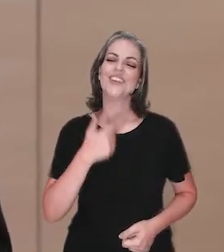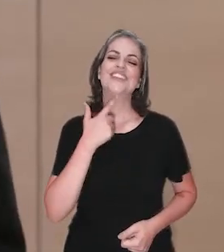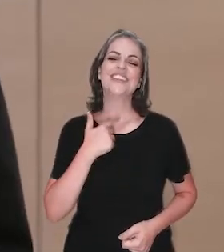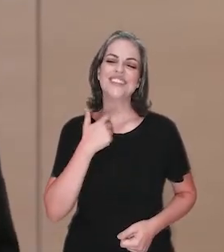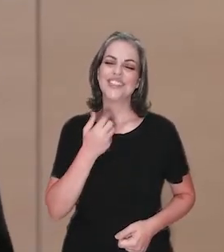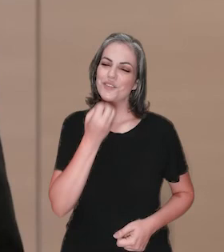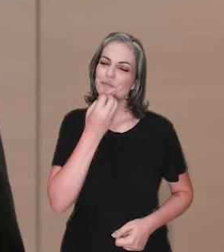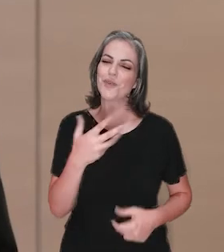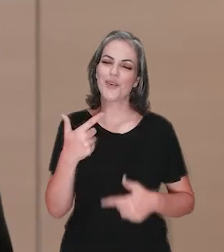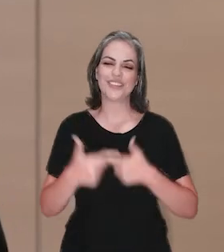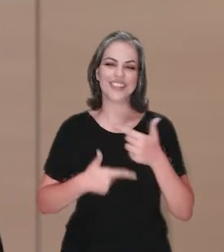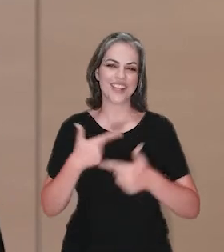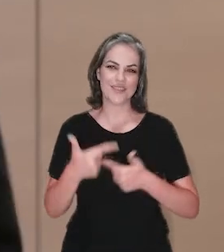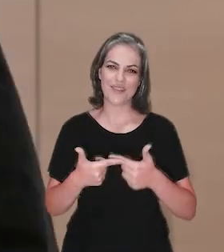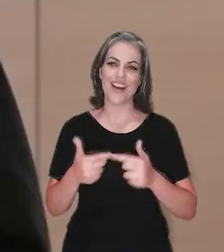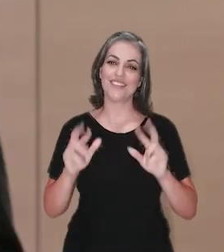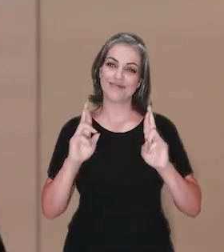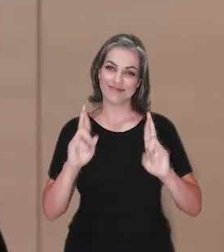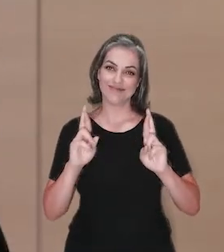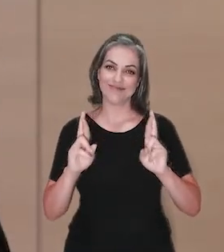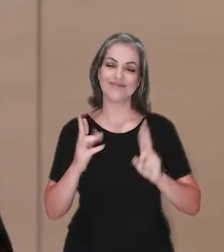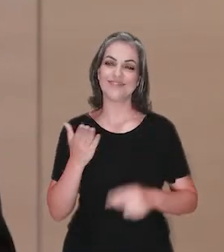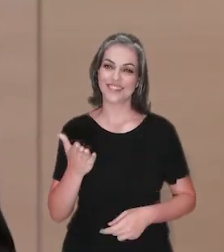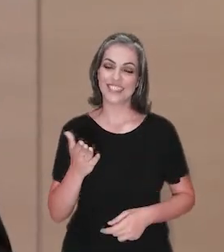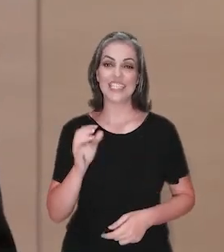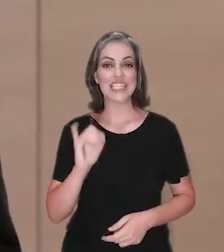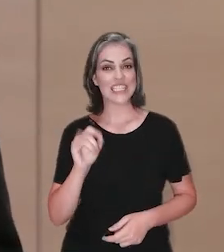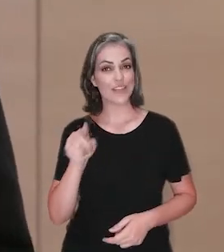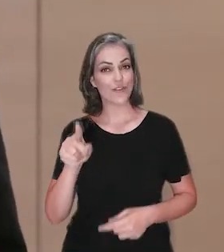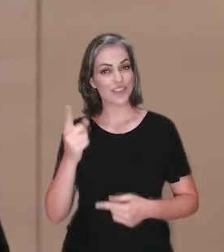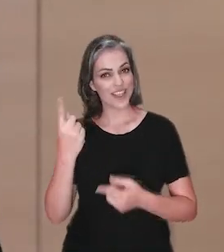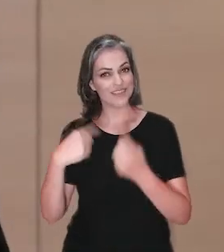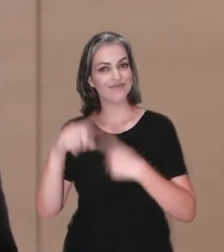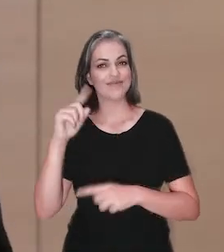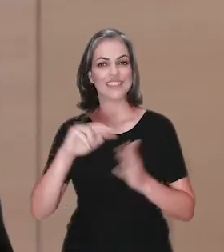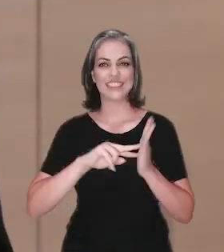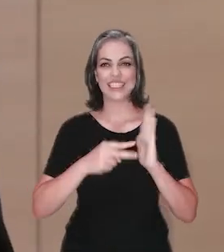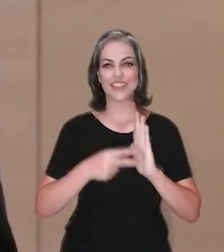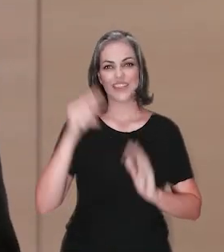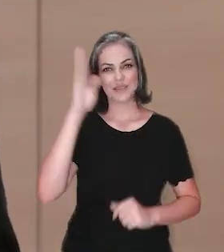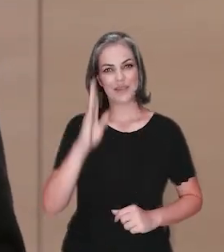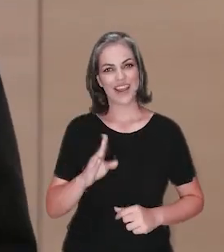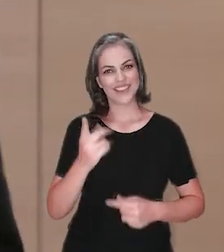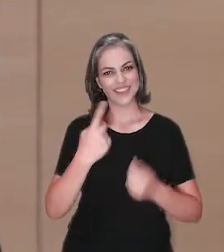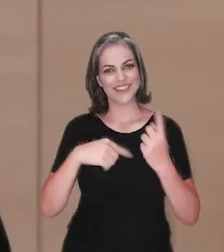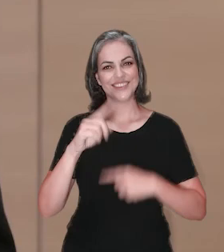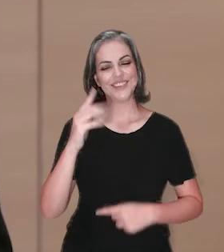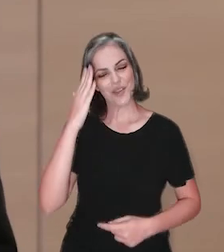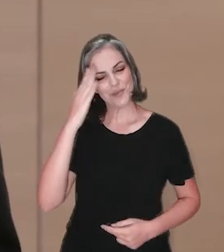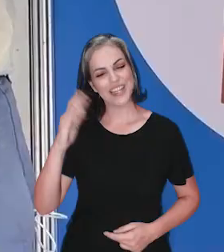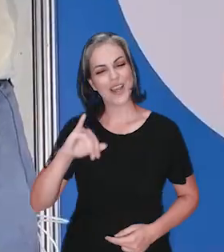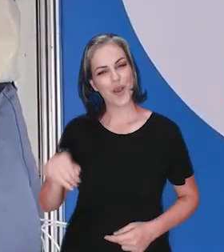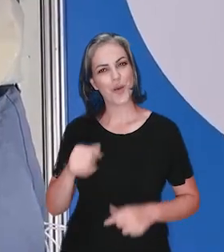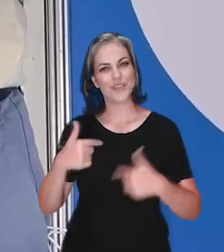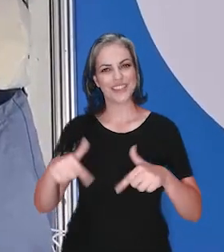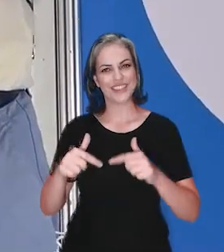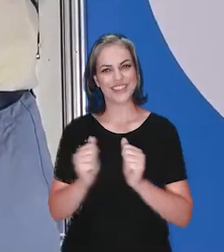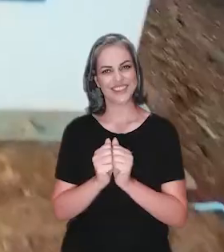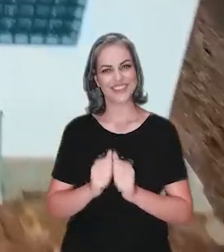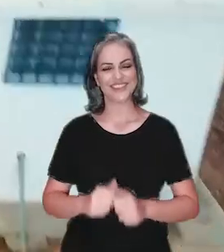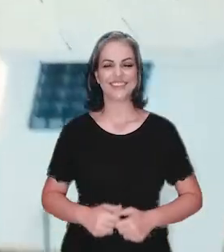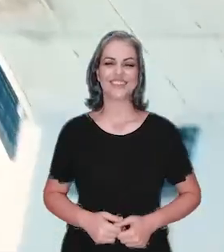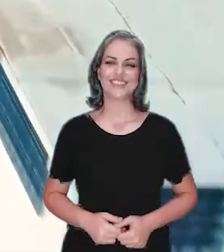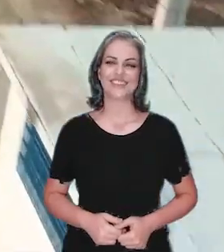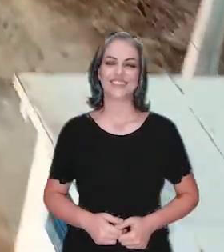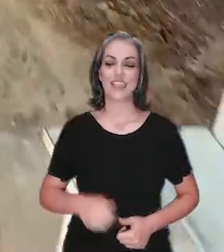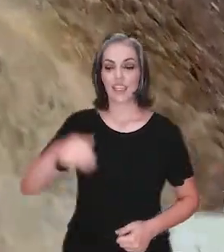extremo sucesso a você, torço, porque o seu sucesso é o sucesso do Brasil. Muito obrigado pela oportunidade. E quando